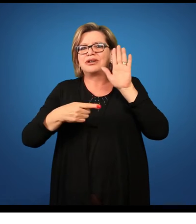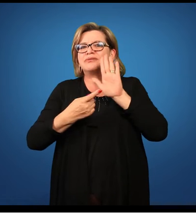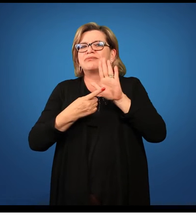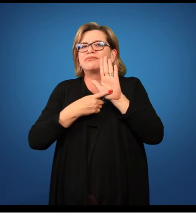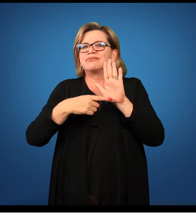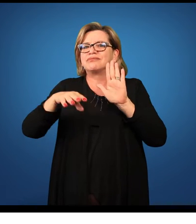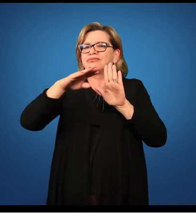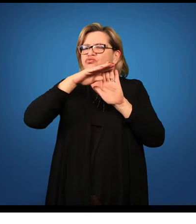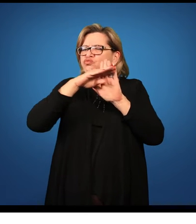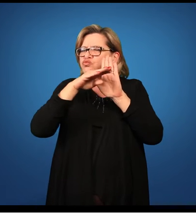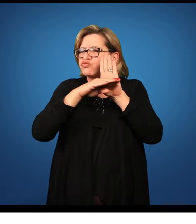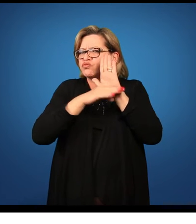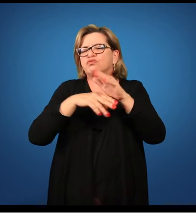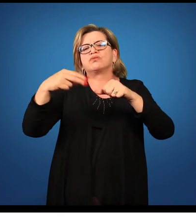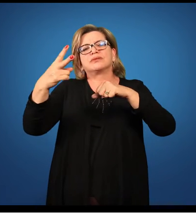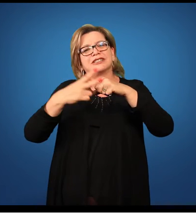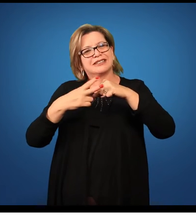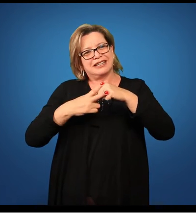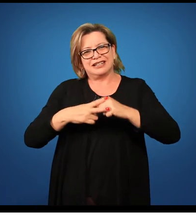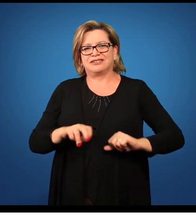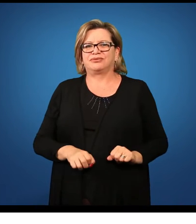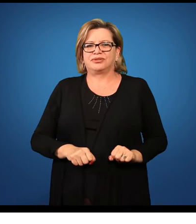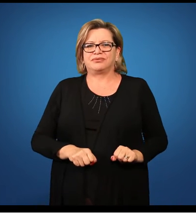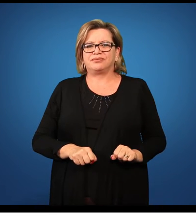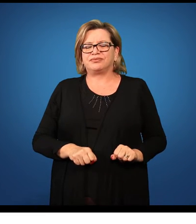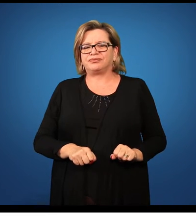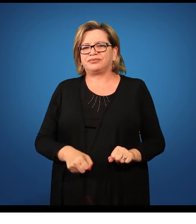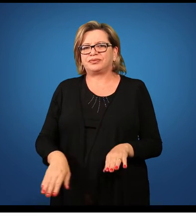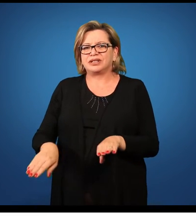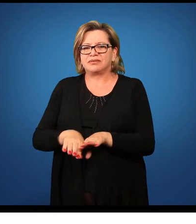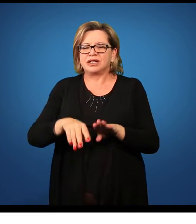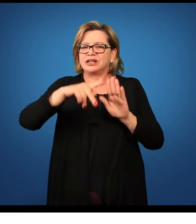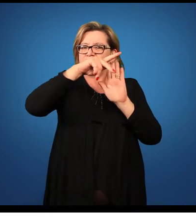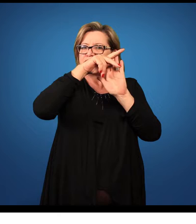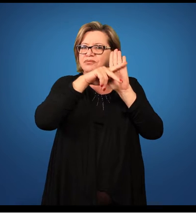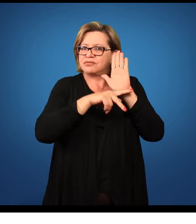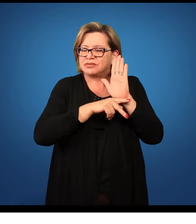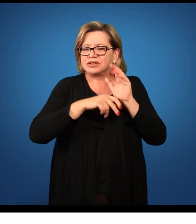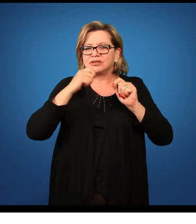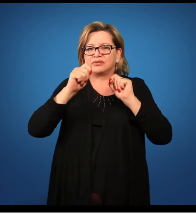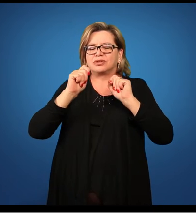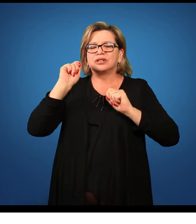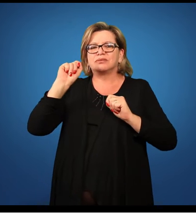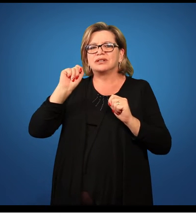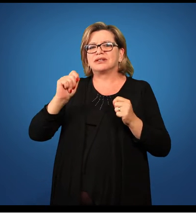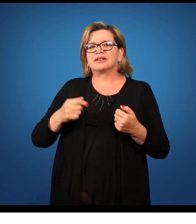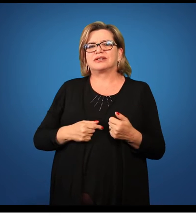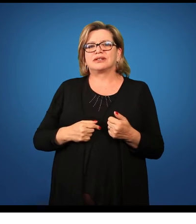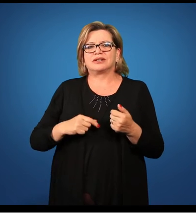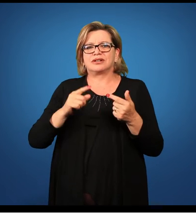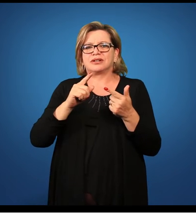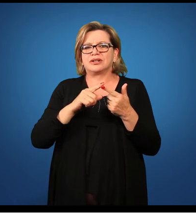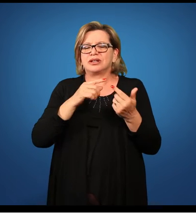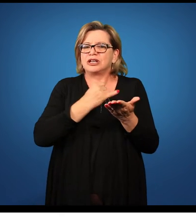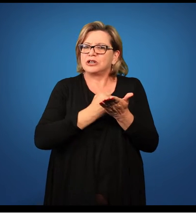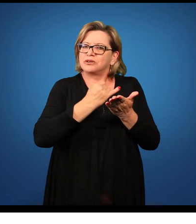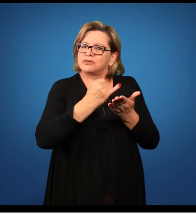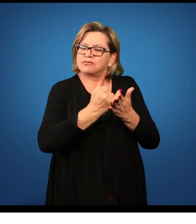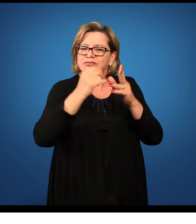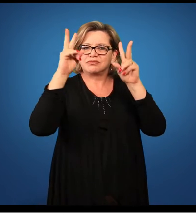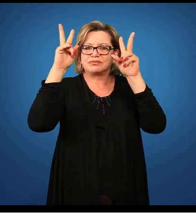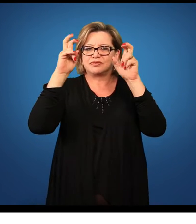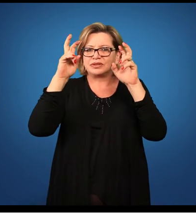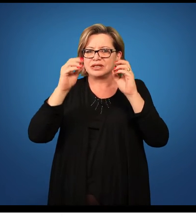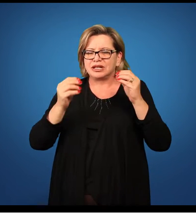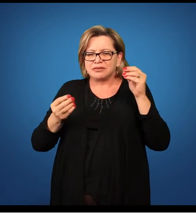desses verbos aí. No plano de aula, a aula deve ter os seguintes itens. A introdução do assunto,